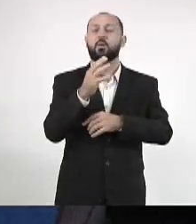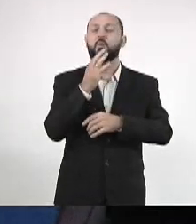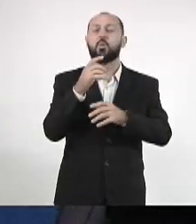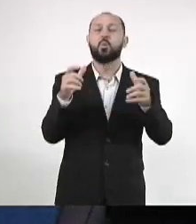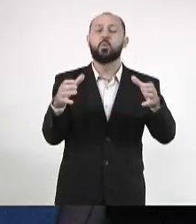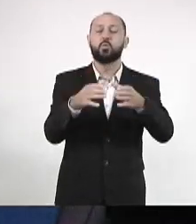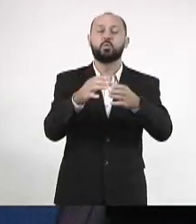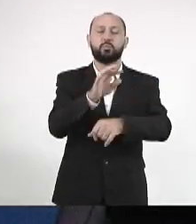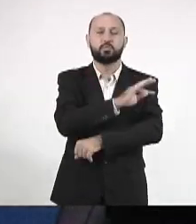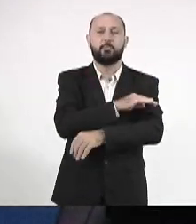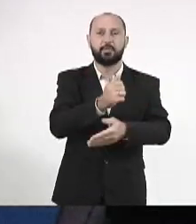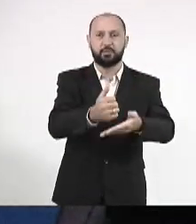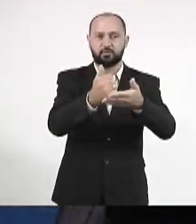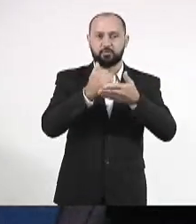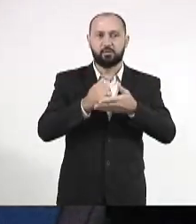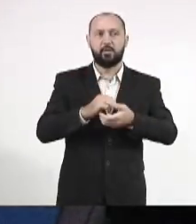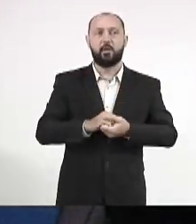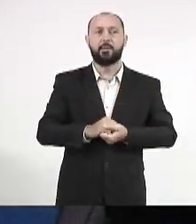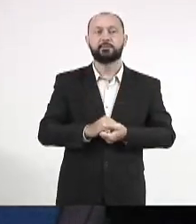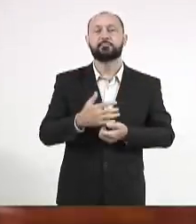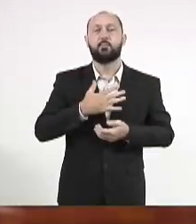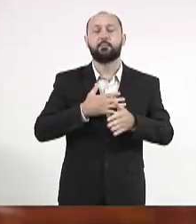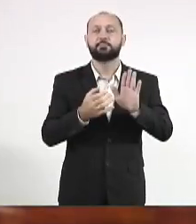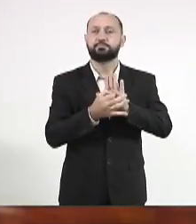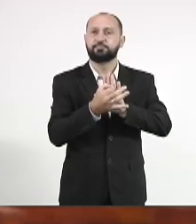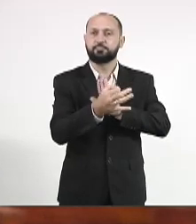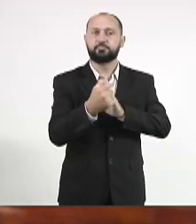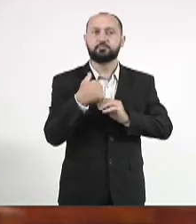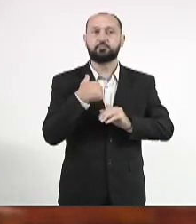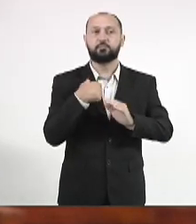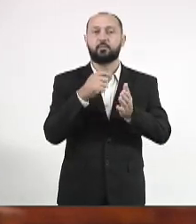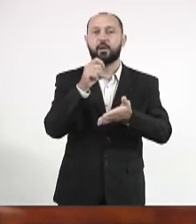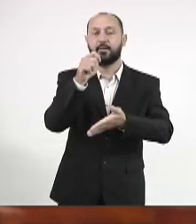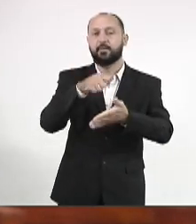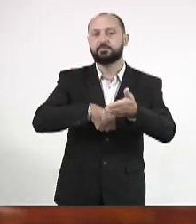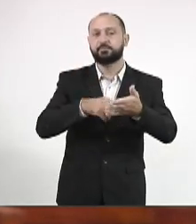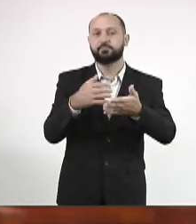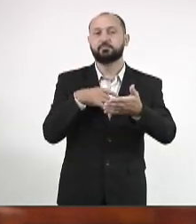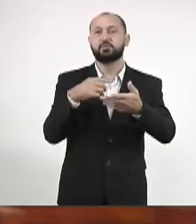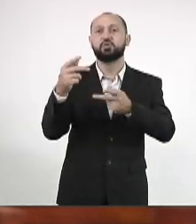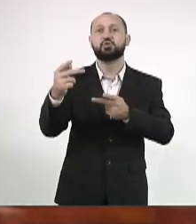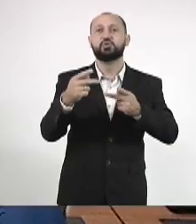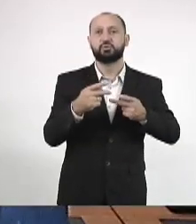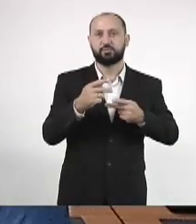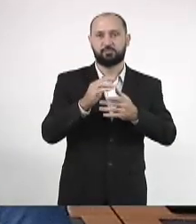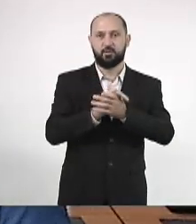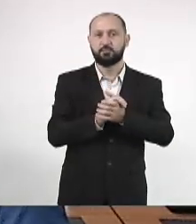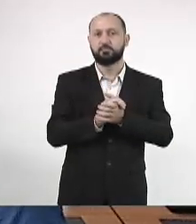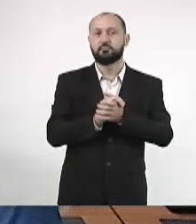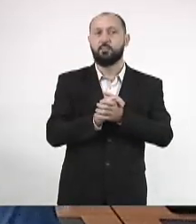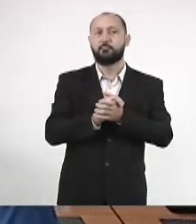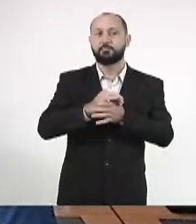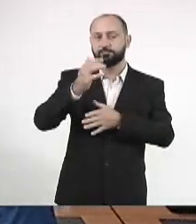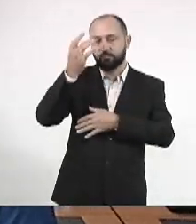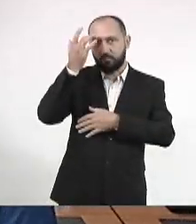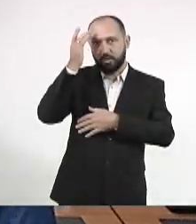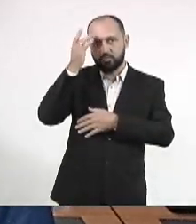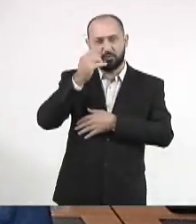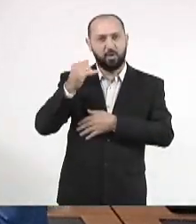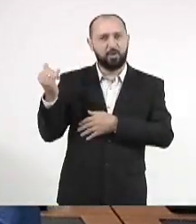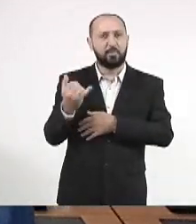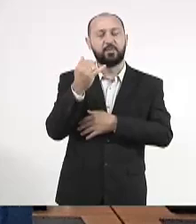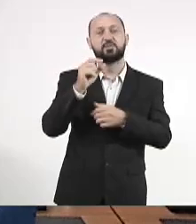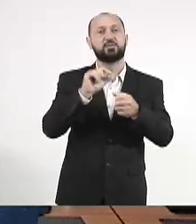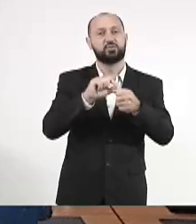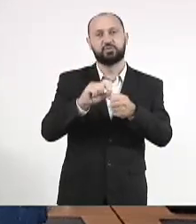poder estar colaborando com isso. Eu me proponho a assinar esse convite. Acho importantíssimo que